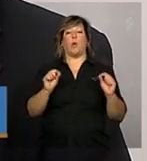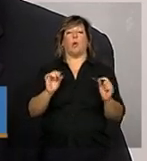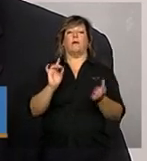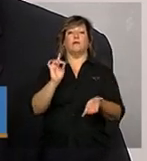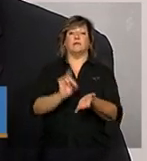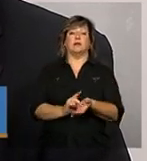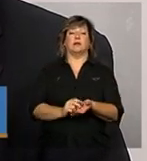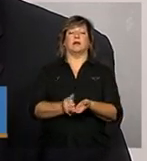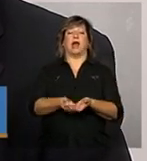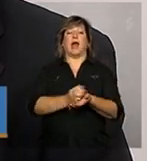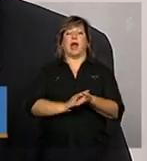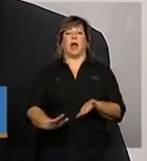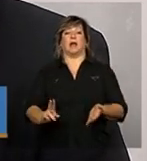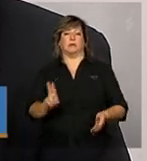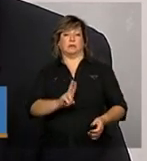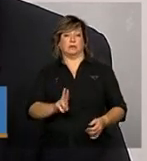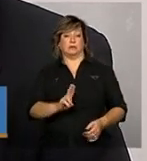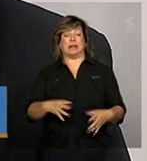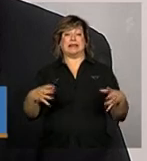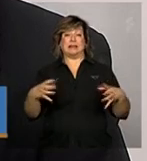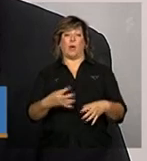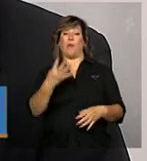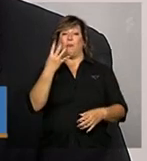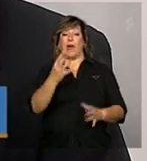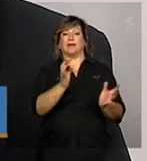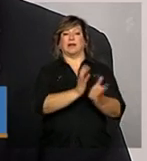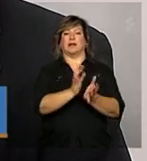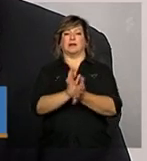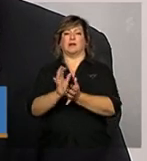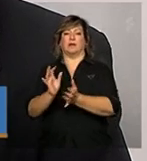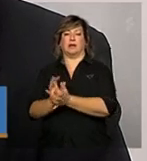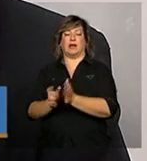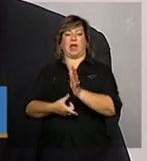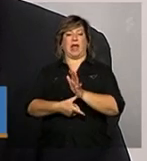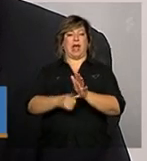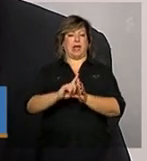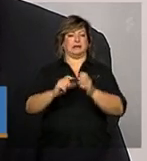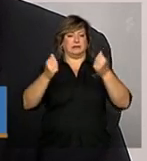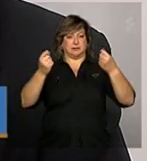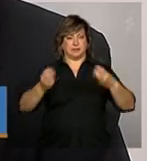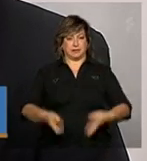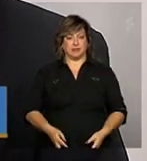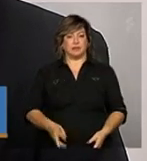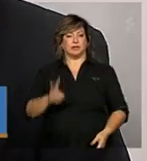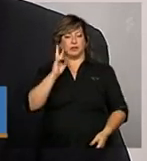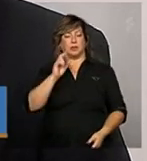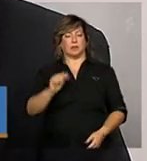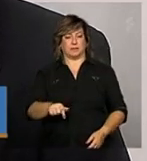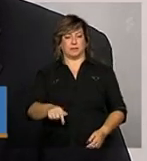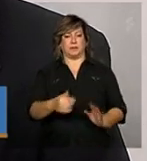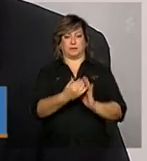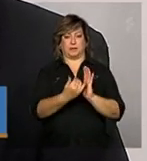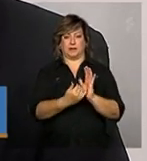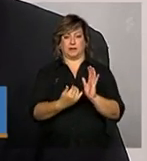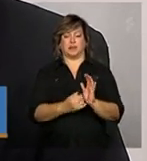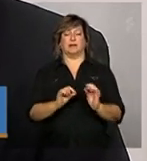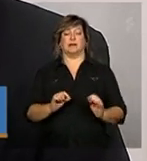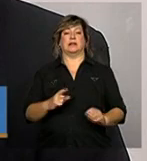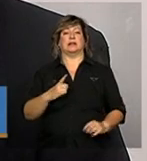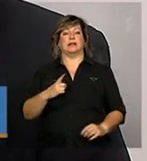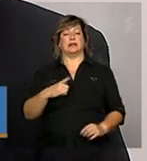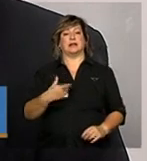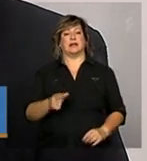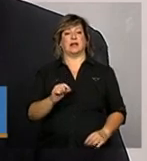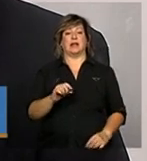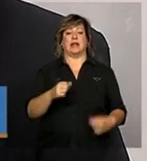dentro daqueles quatro categorias que a gente mencionou no segundo bloco do programa seja ele em